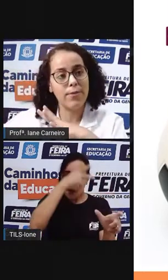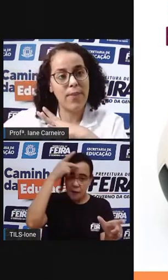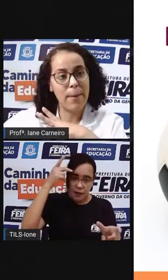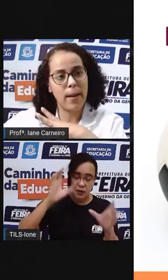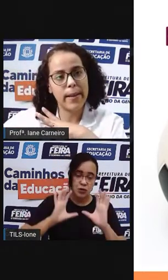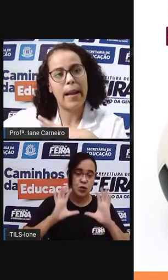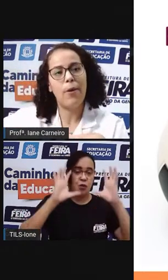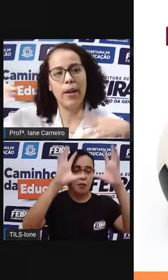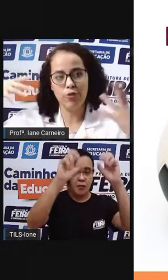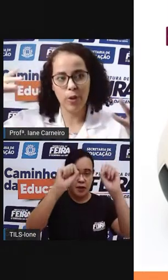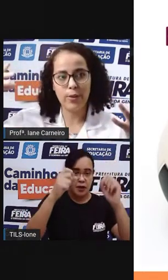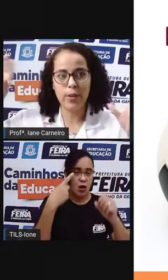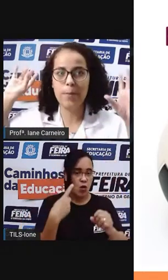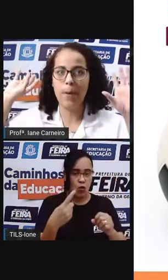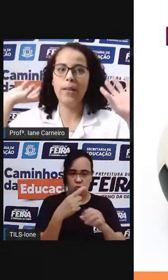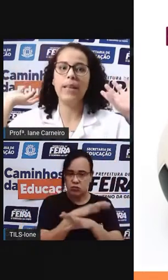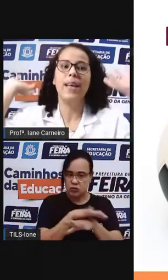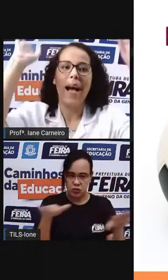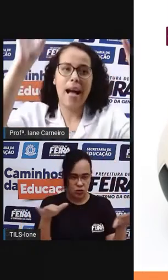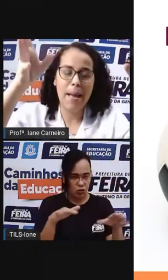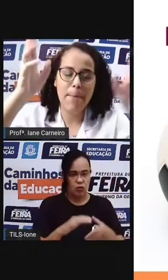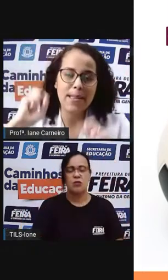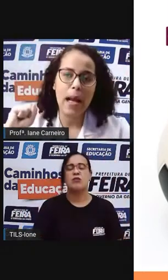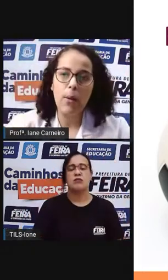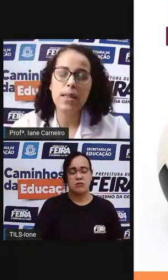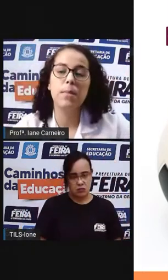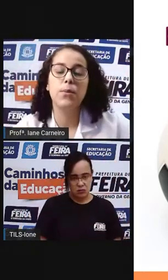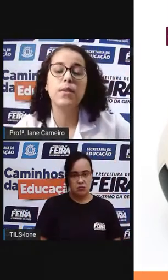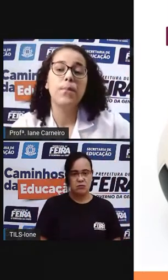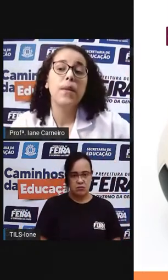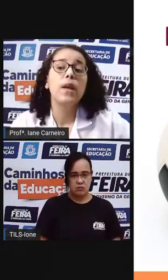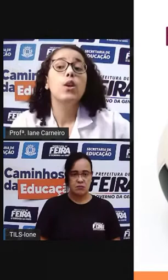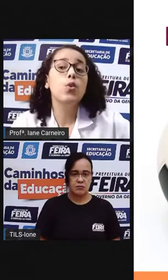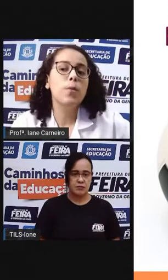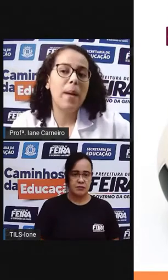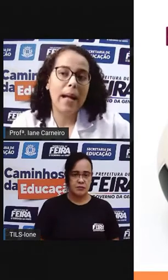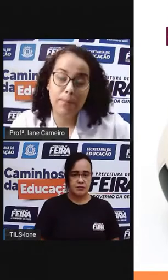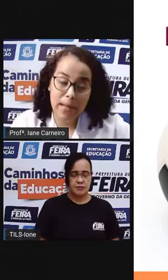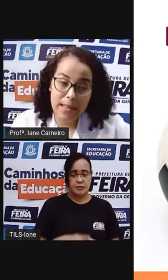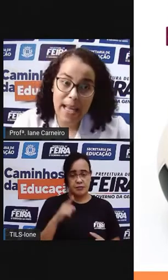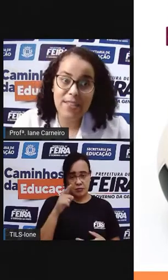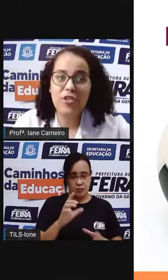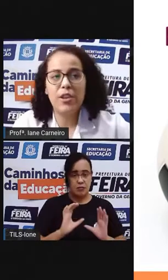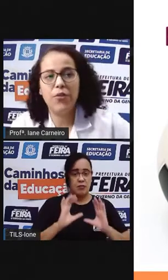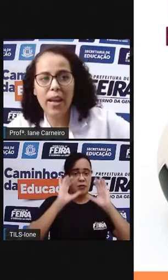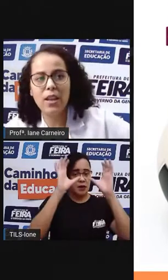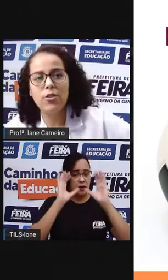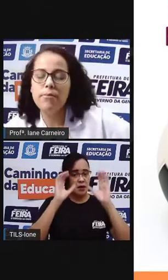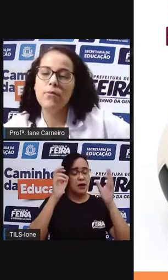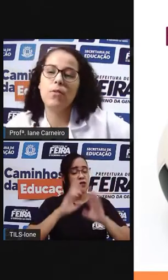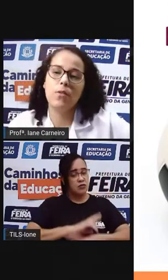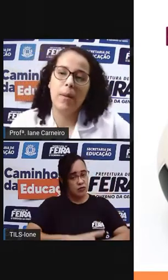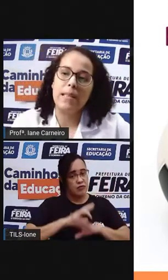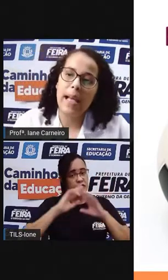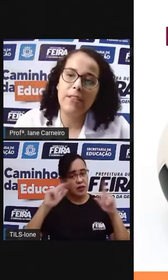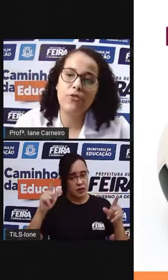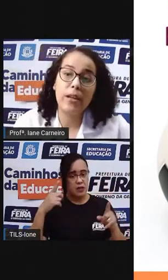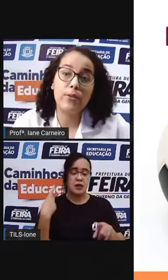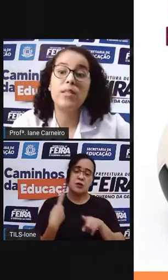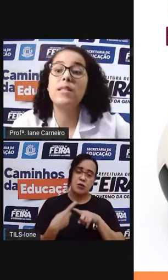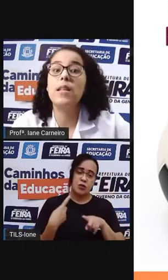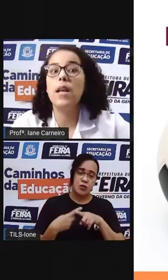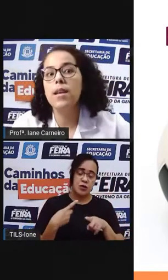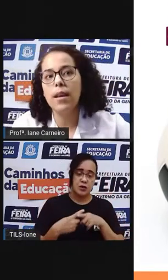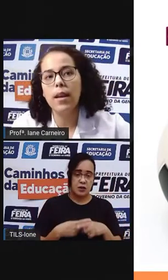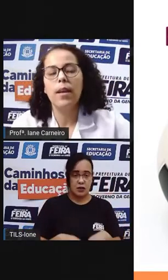bola vai para a lateral, aí os jogadores podem arremessar com as mãos. No basquete, já é diferente. No basquete, os